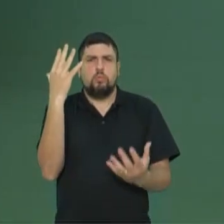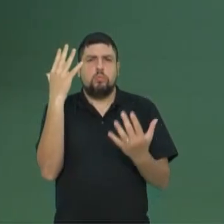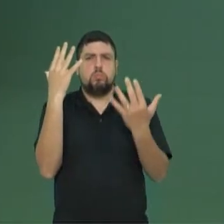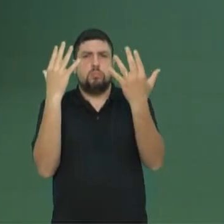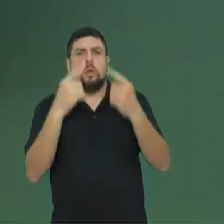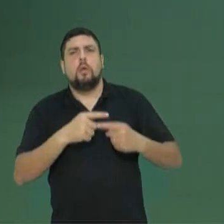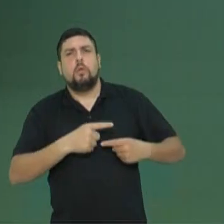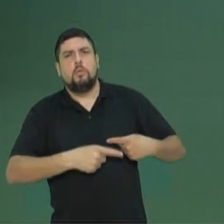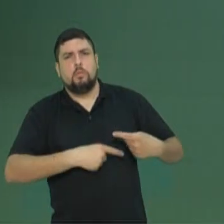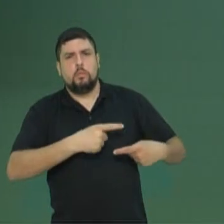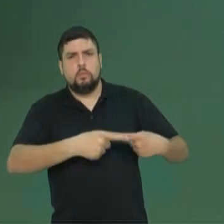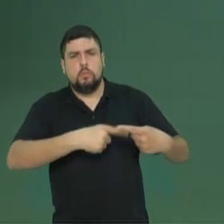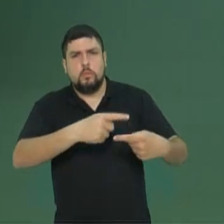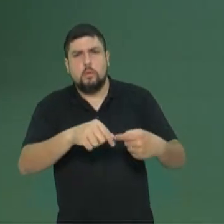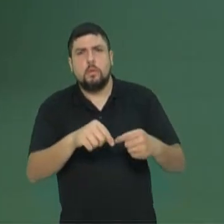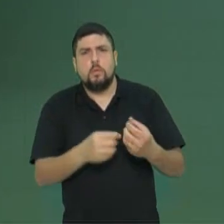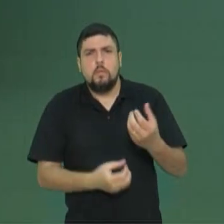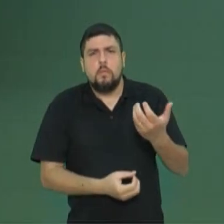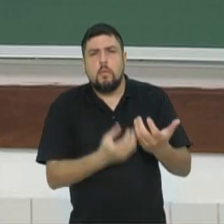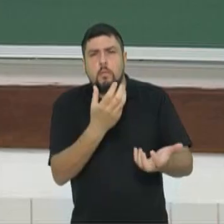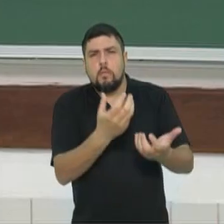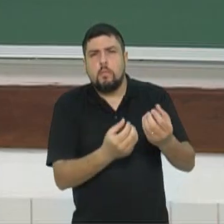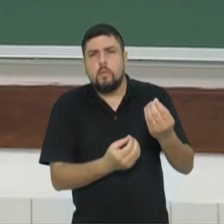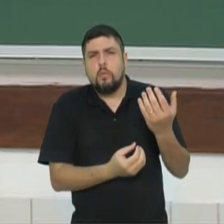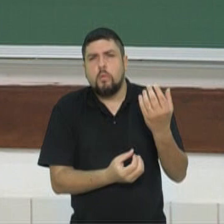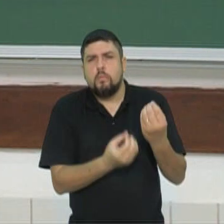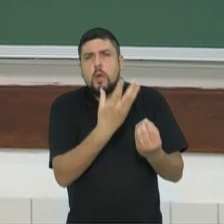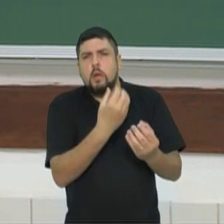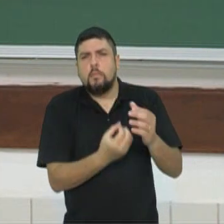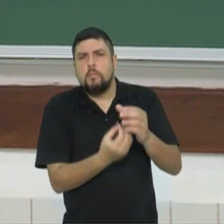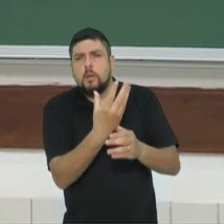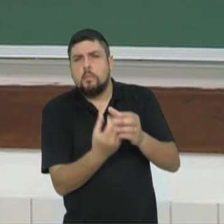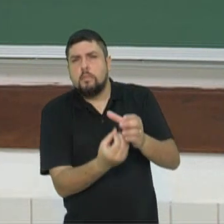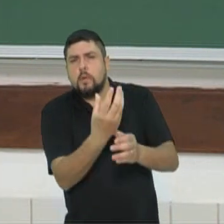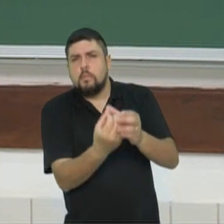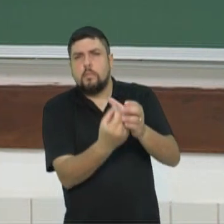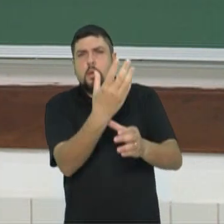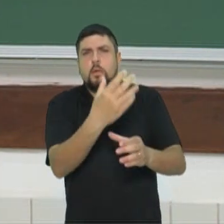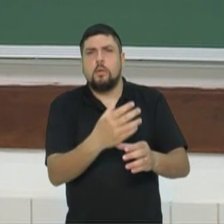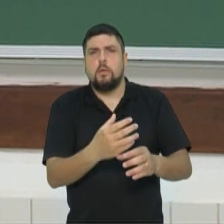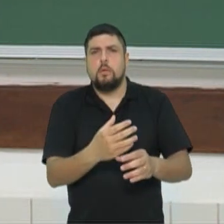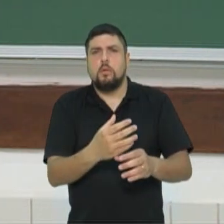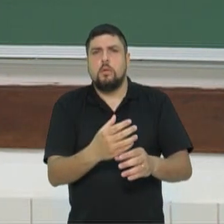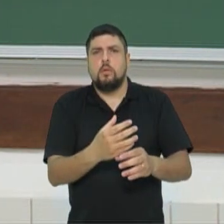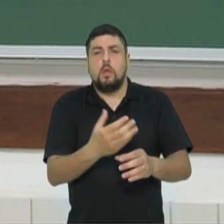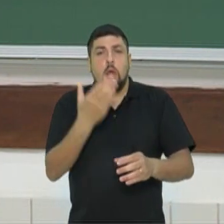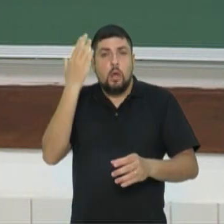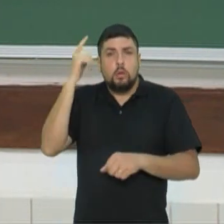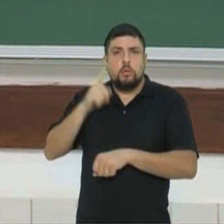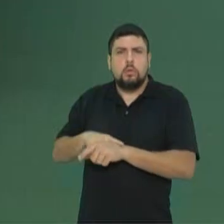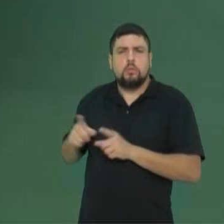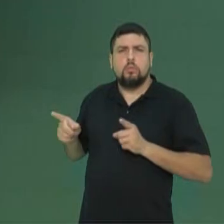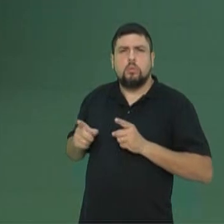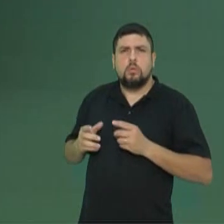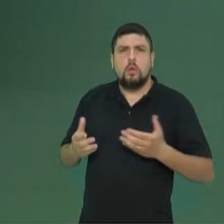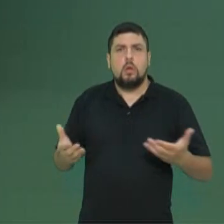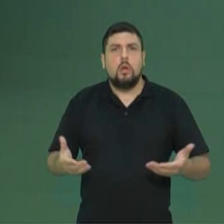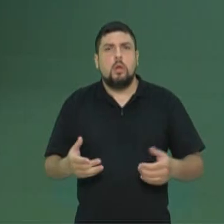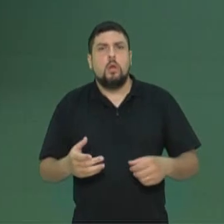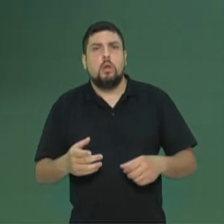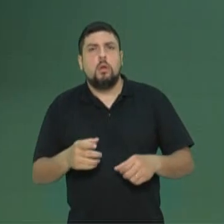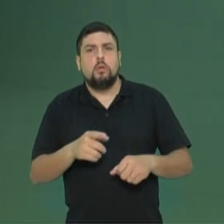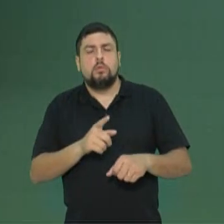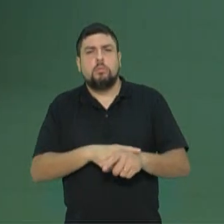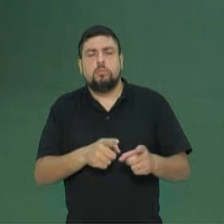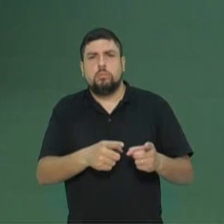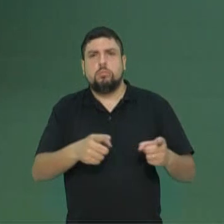descendentes germinarem está sendo maior do que o tempo que leva para ela ser dizimada. Ou